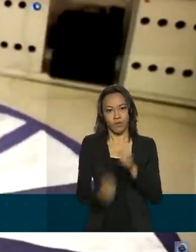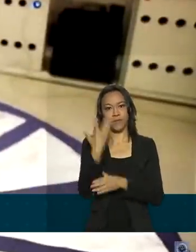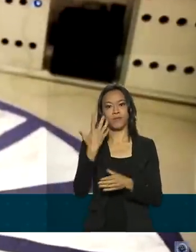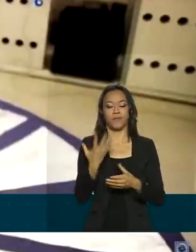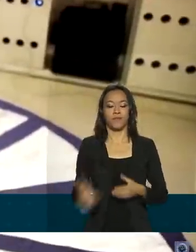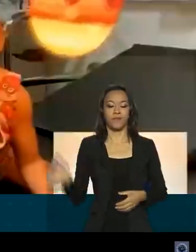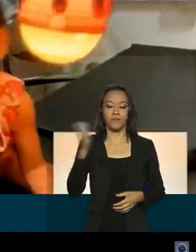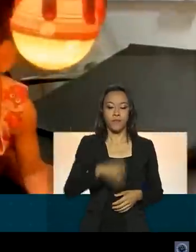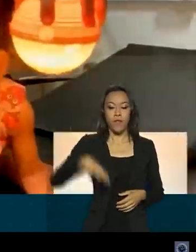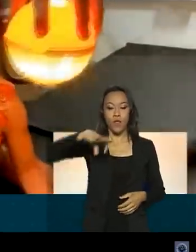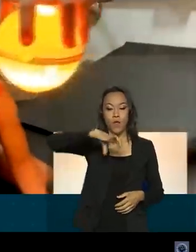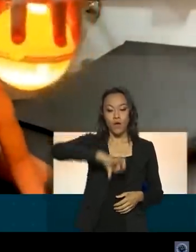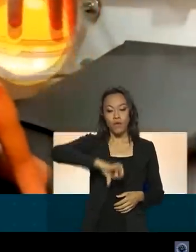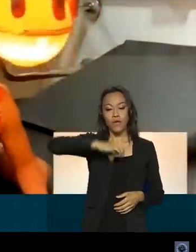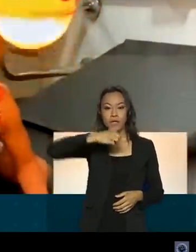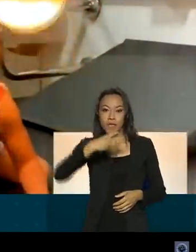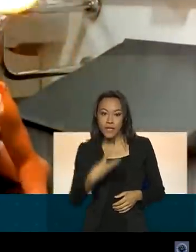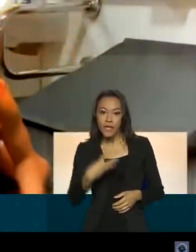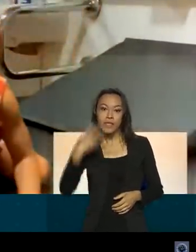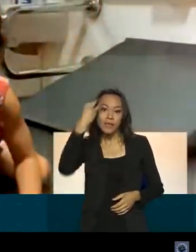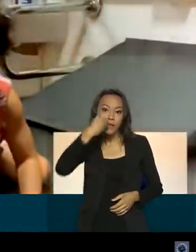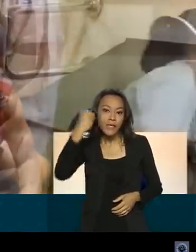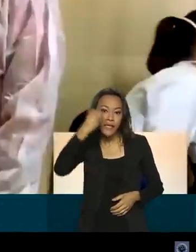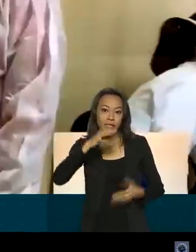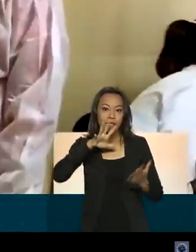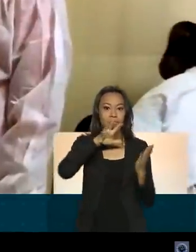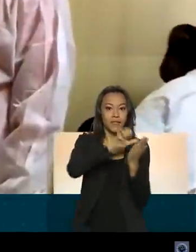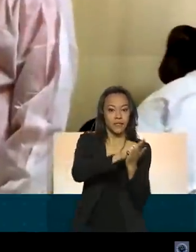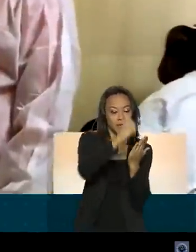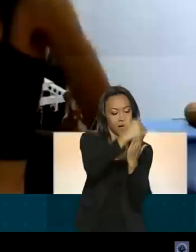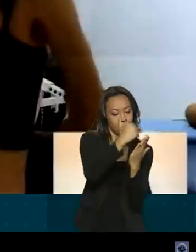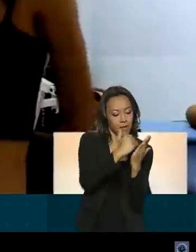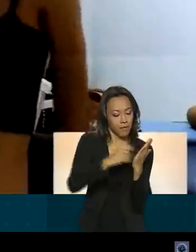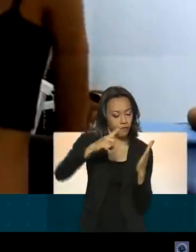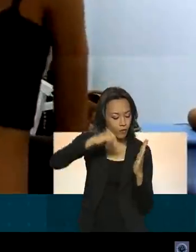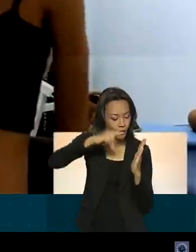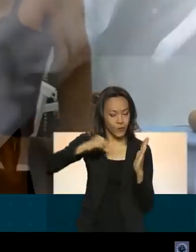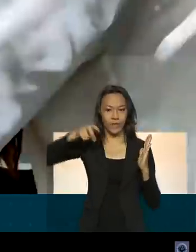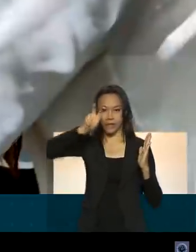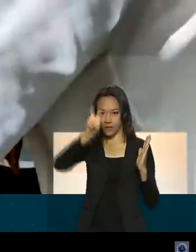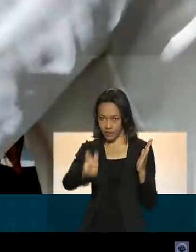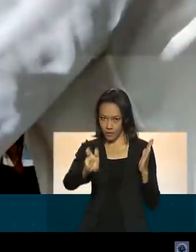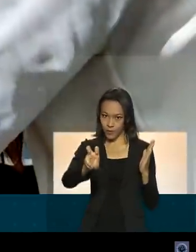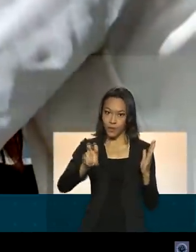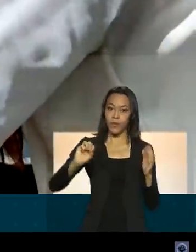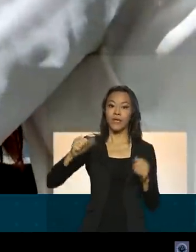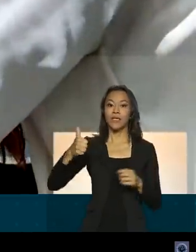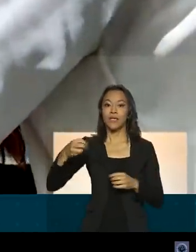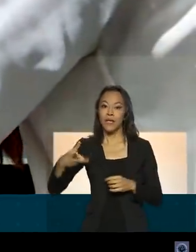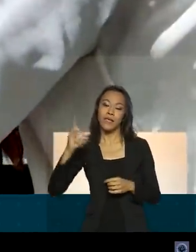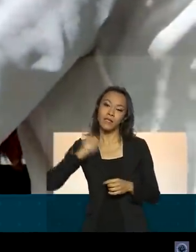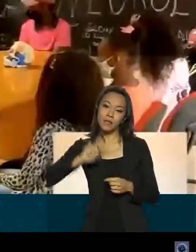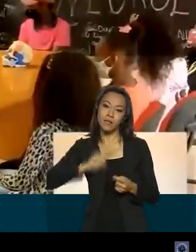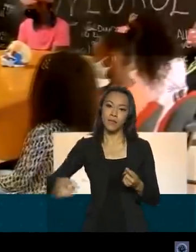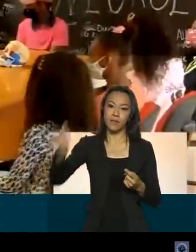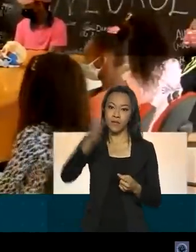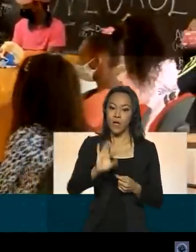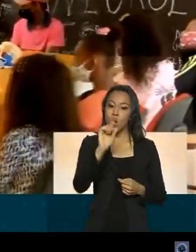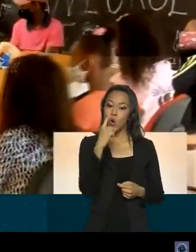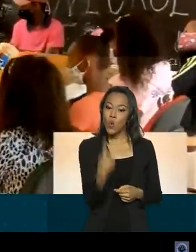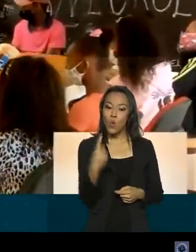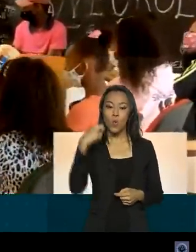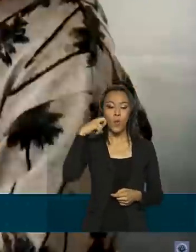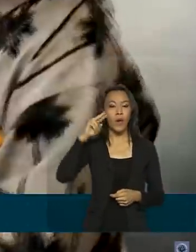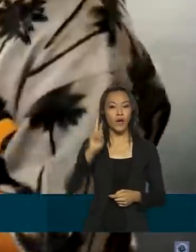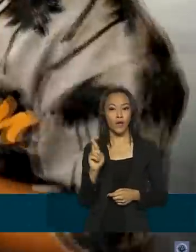93 experiências inscritas, 5 foram contempladas. 3 em Minas Gerais, uma no Rio Grande do